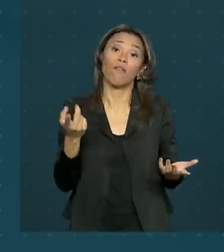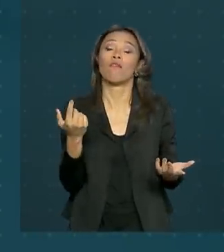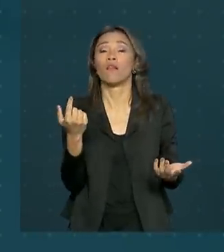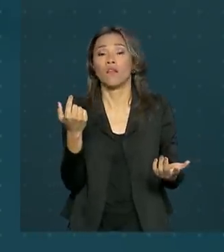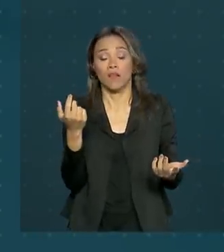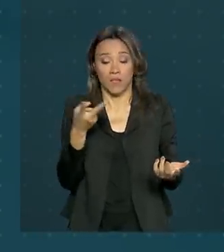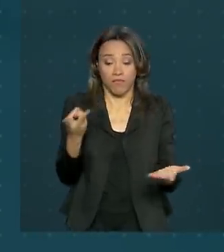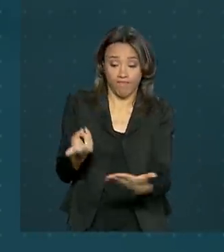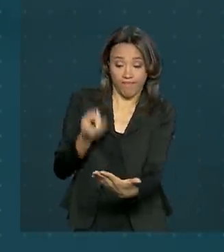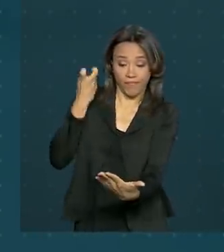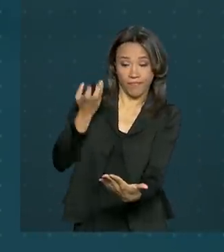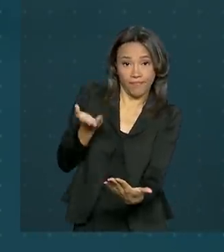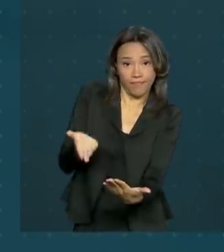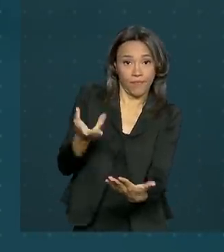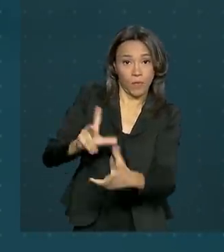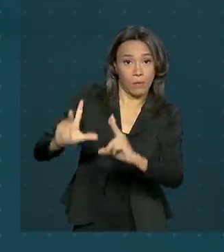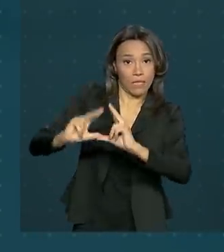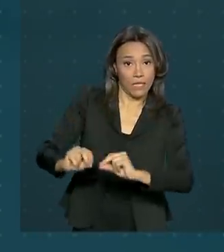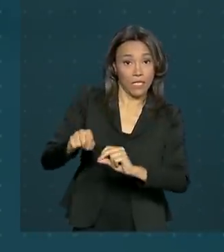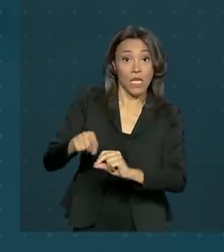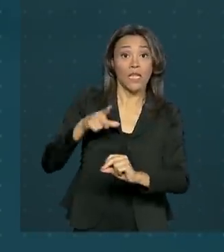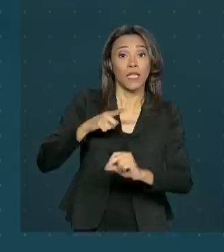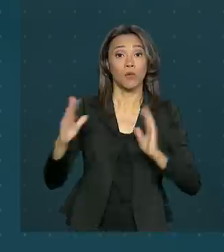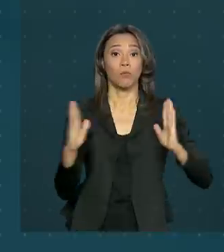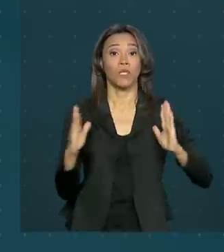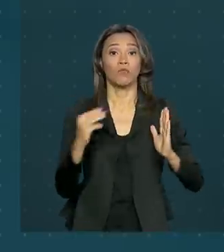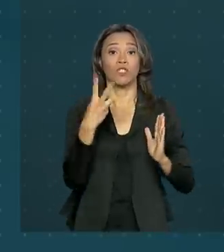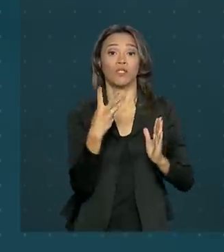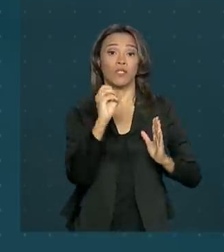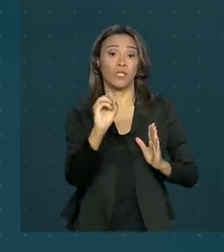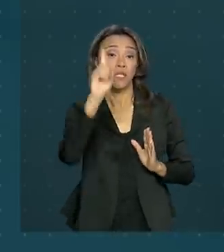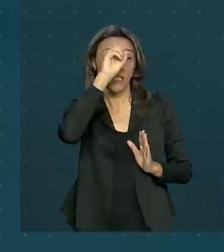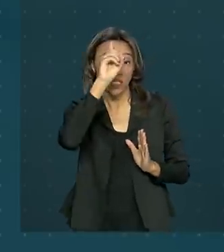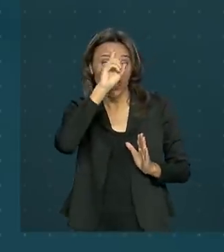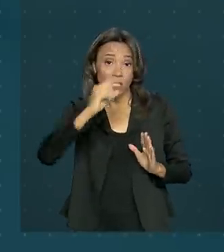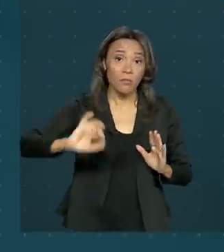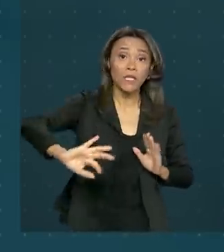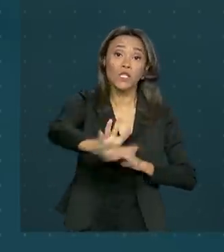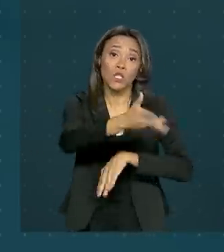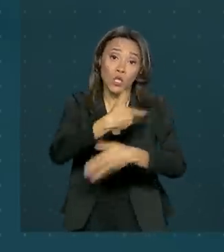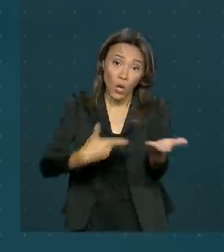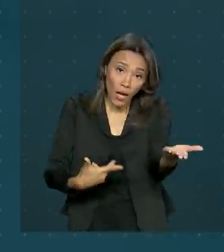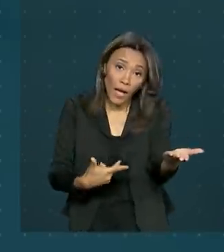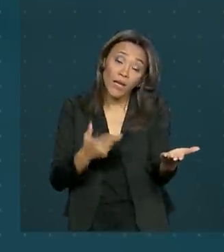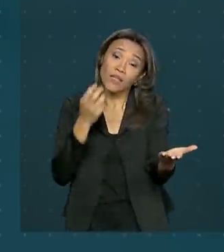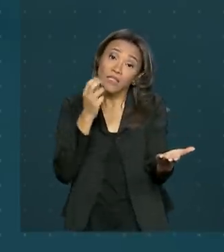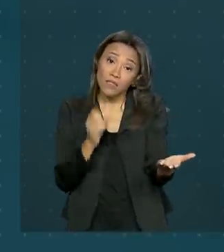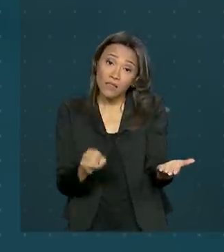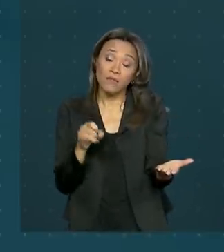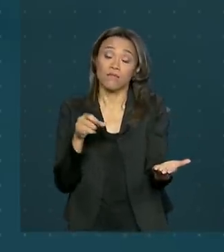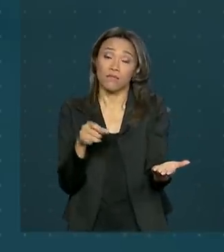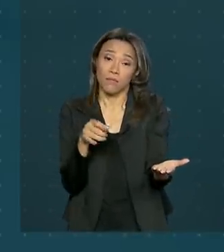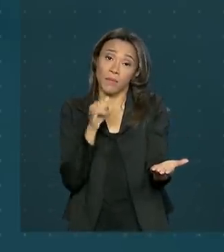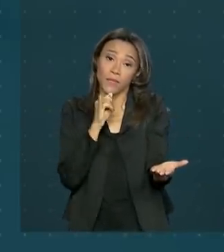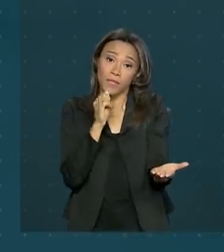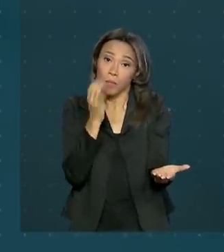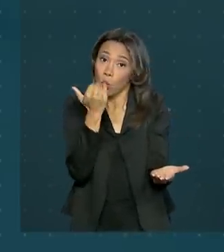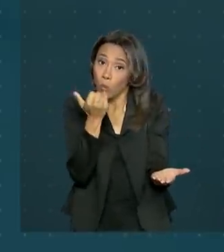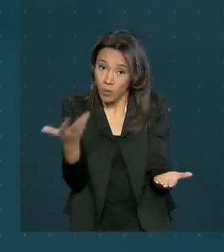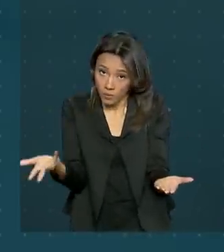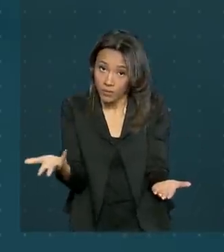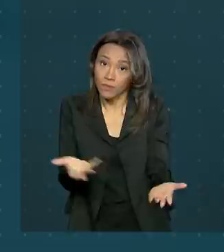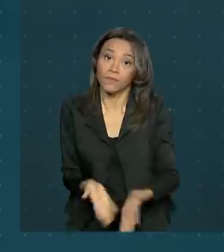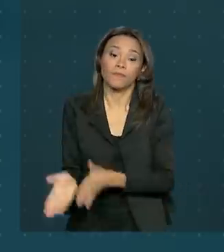fácil constatação, o consumidor tem 30 dias para fazer a troca se for um produto perecível, como o alimento.